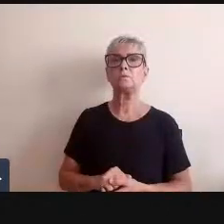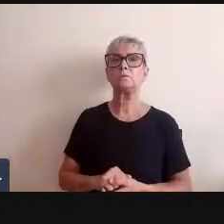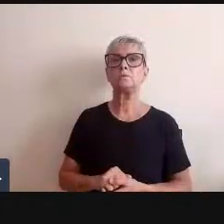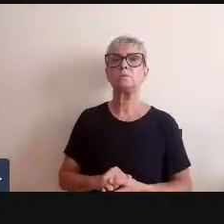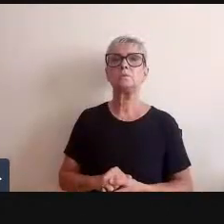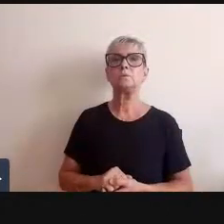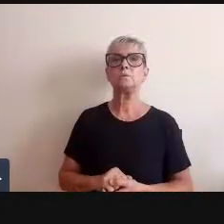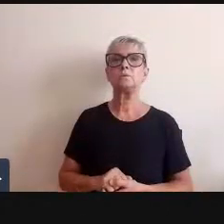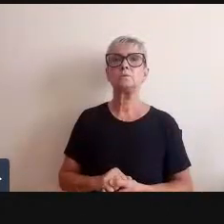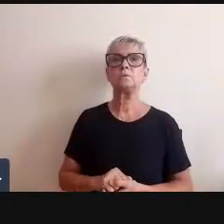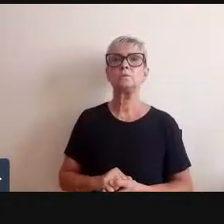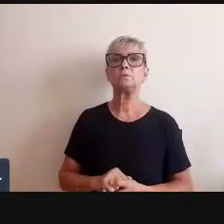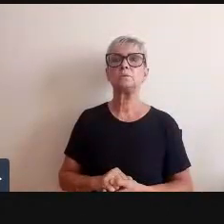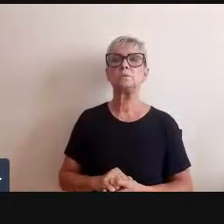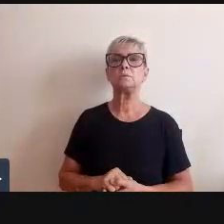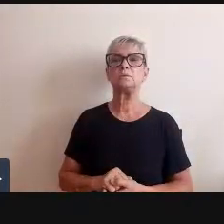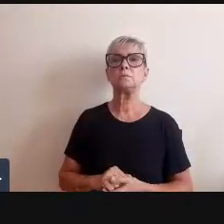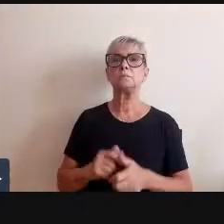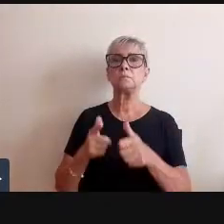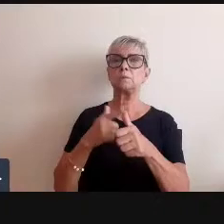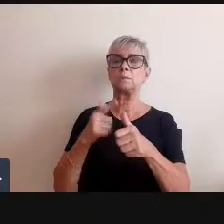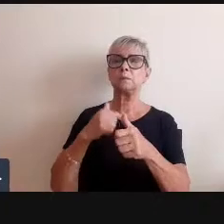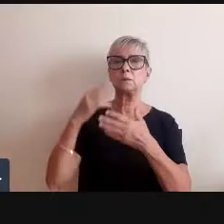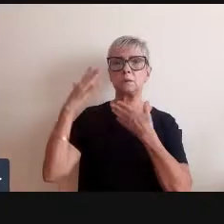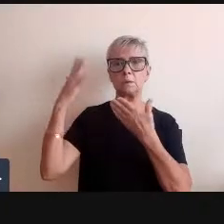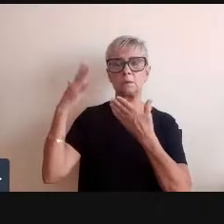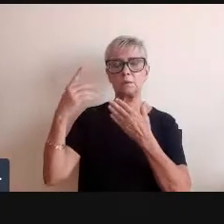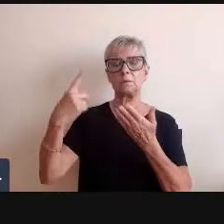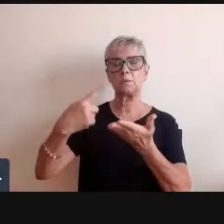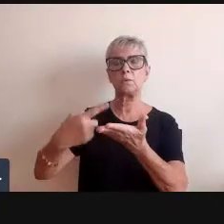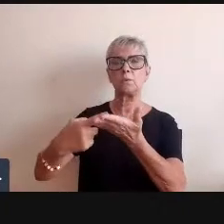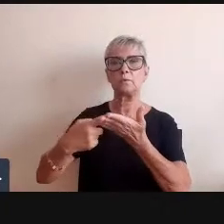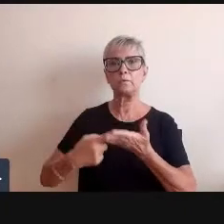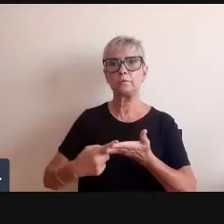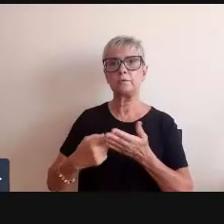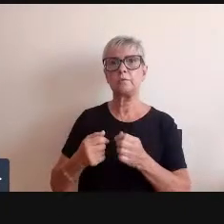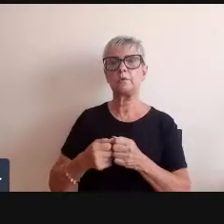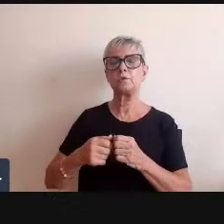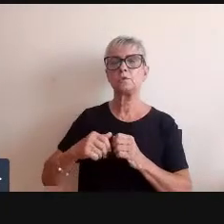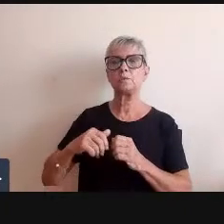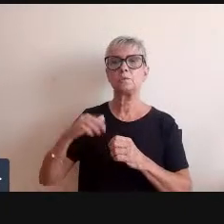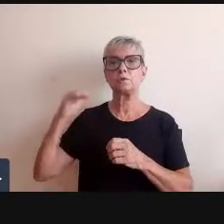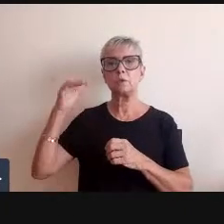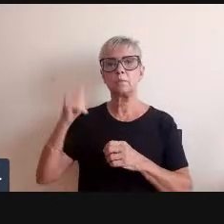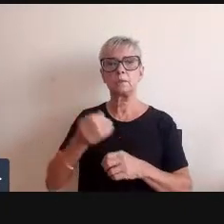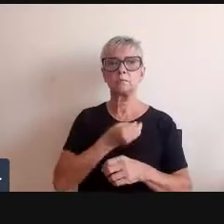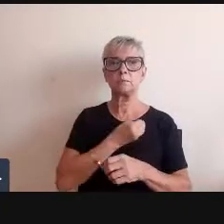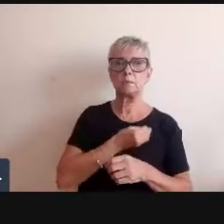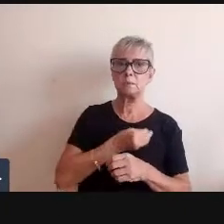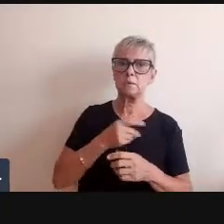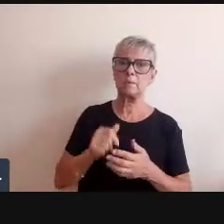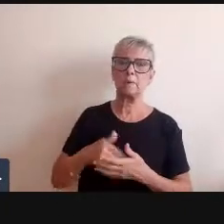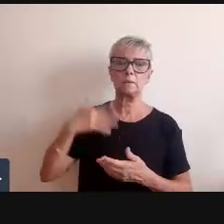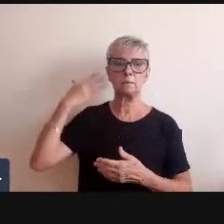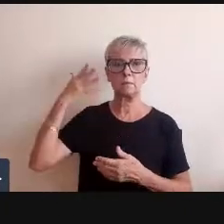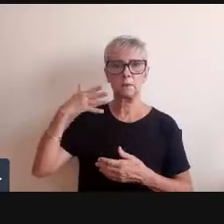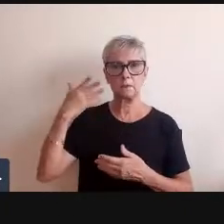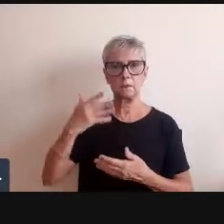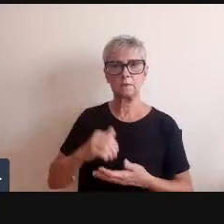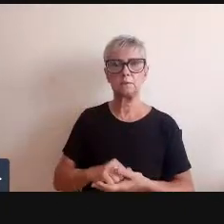eu queria primeiro agradecer o convite de ter sido chamado para participar dessa mesa e